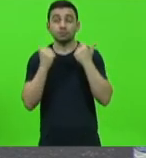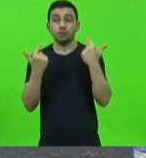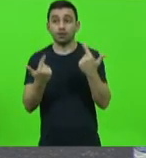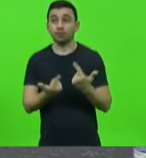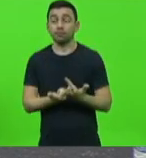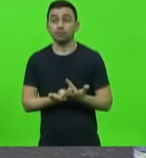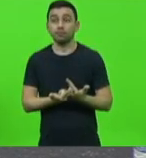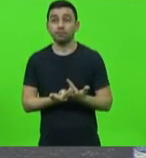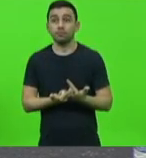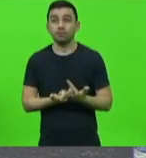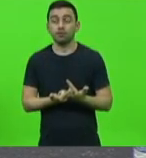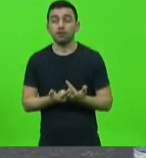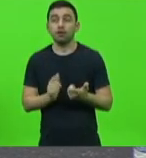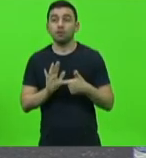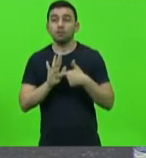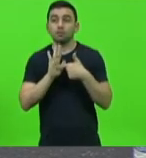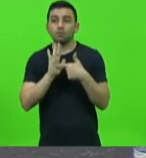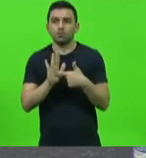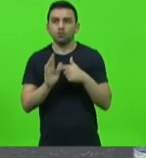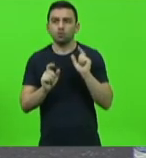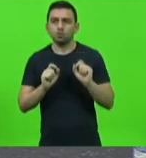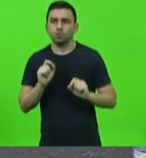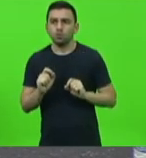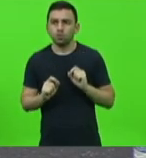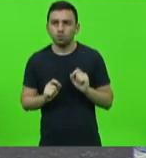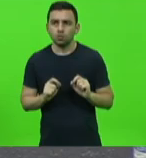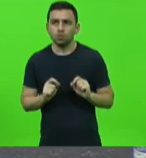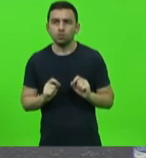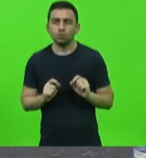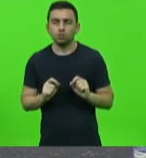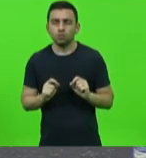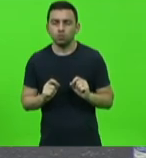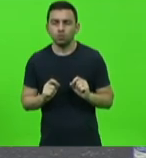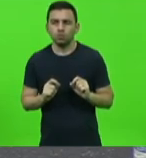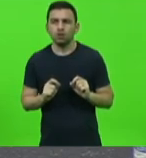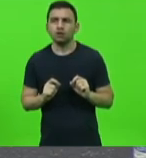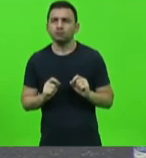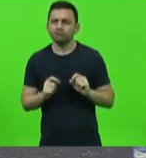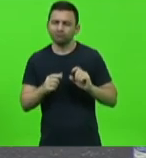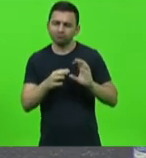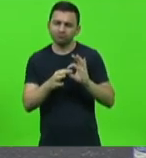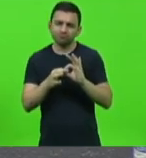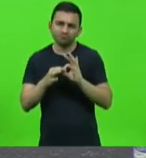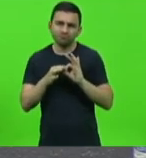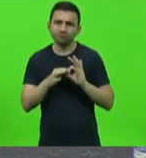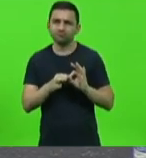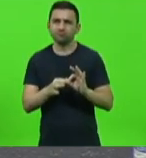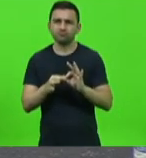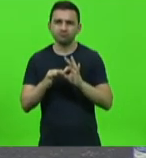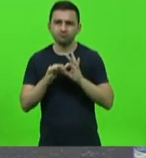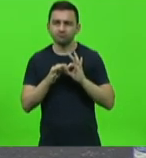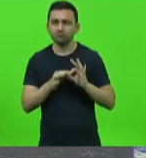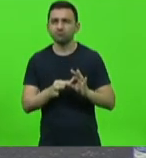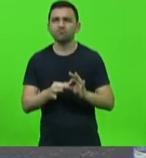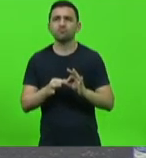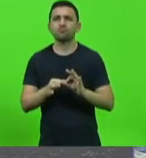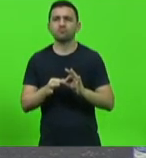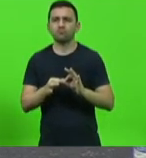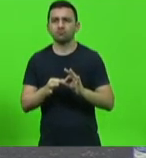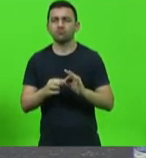o que mostra é uma sintonia também